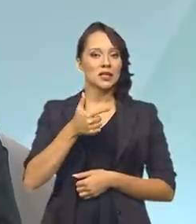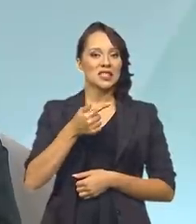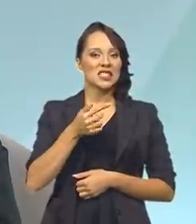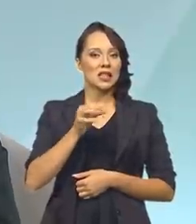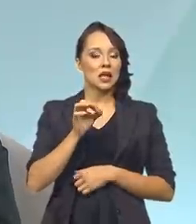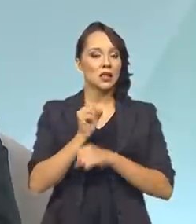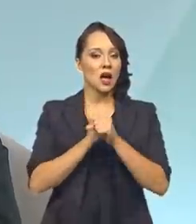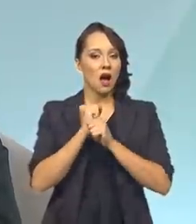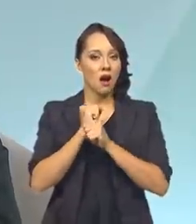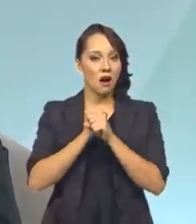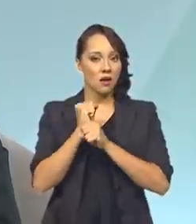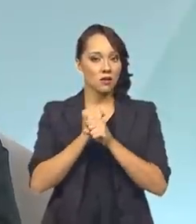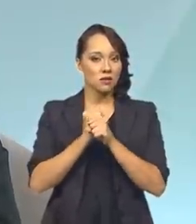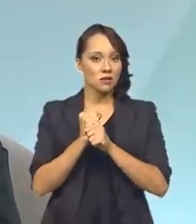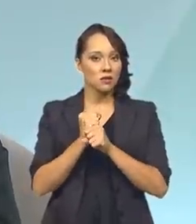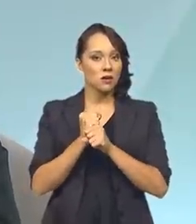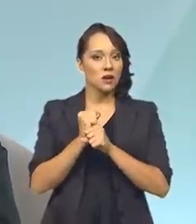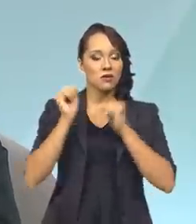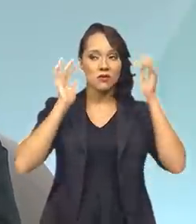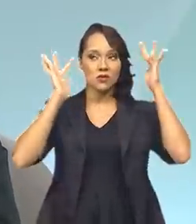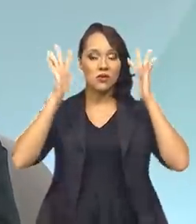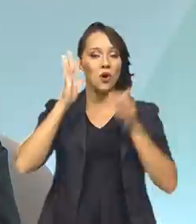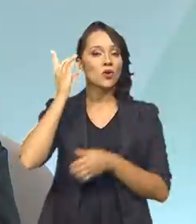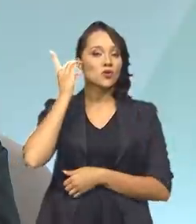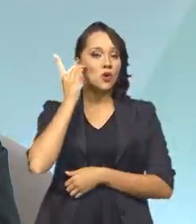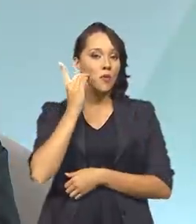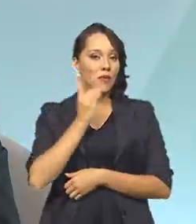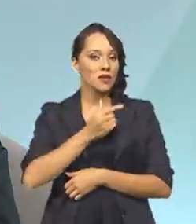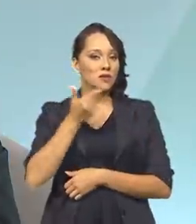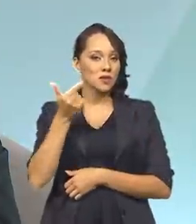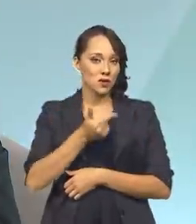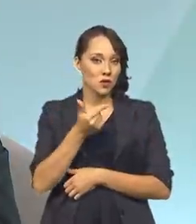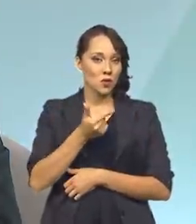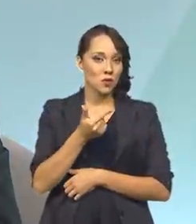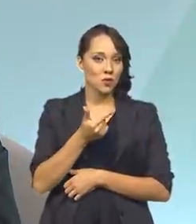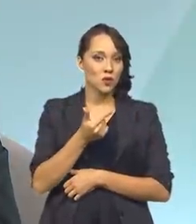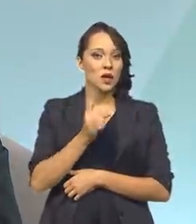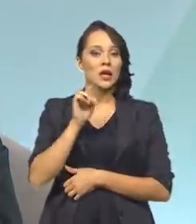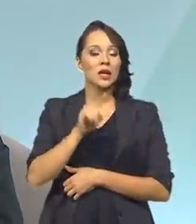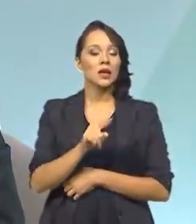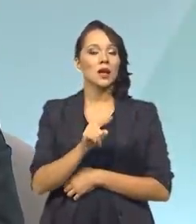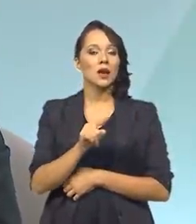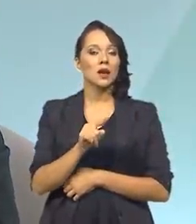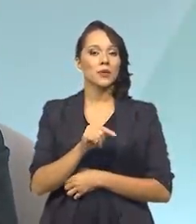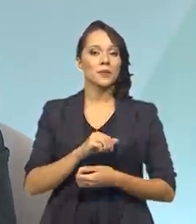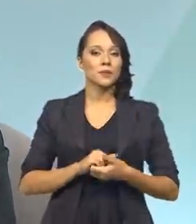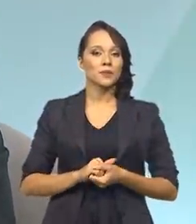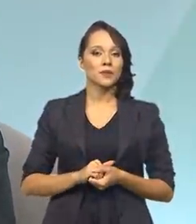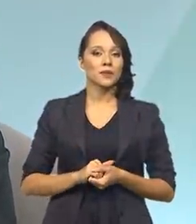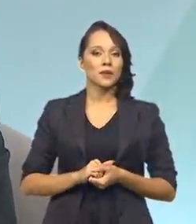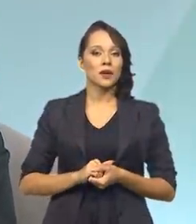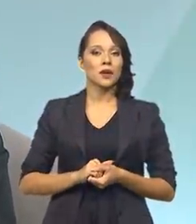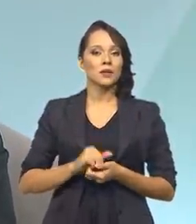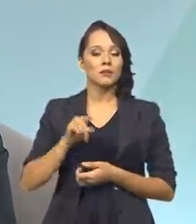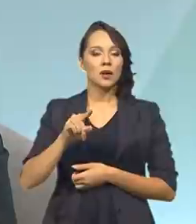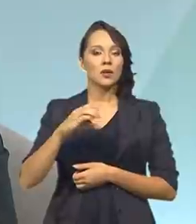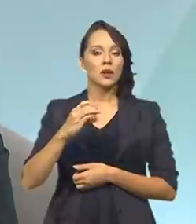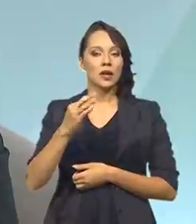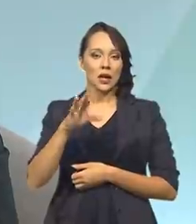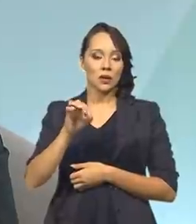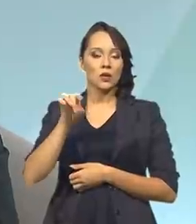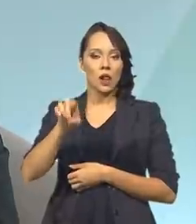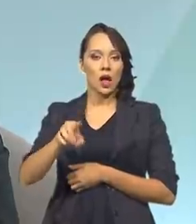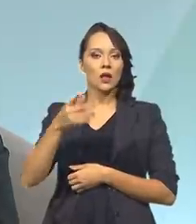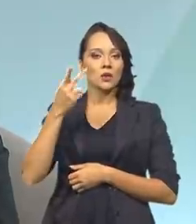anos do sonho de Dom Pedro II, que é instado pelo intendente do Crato, no Ceará,